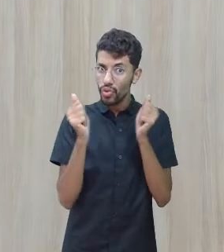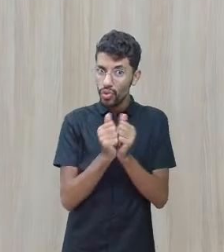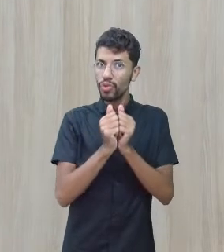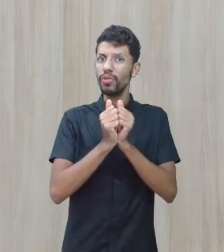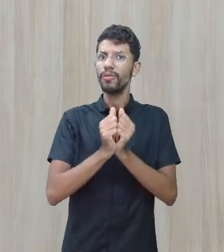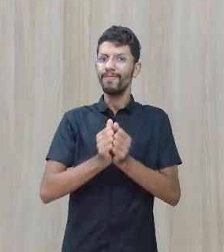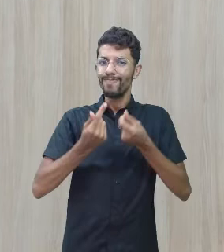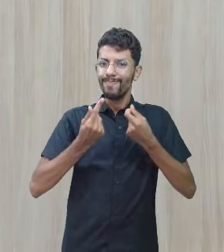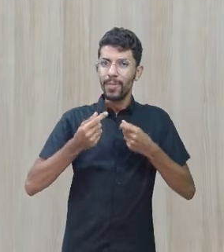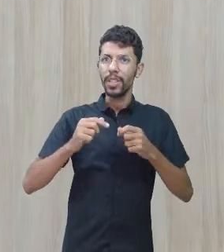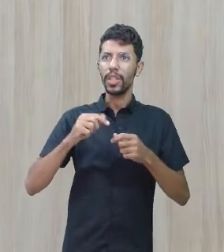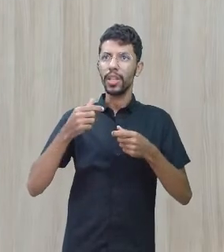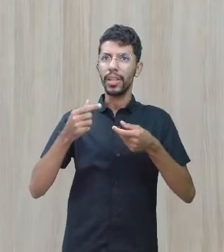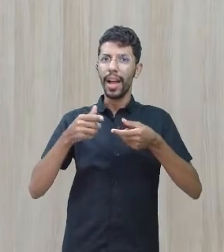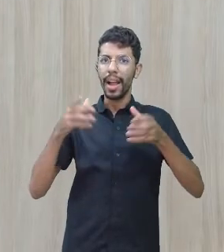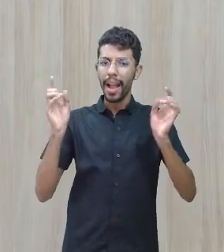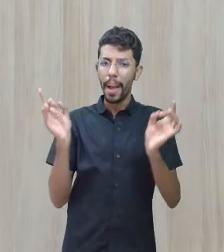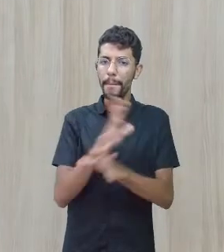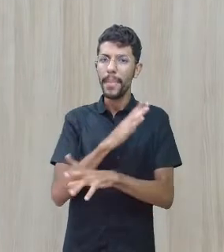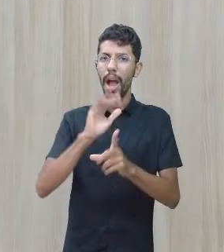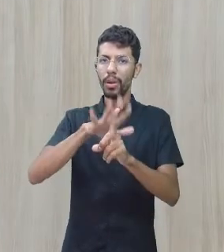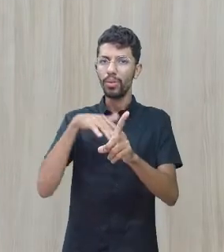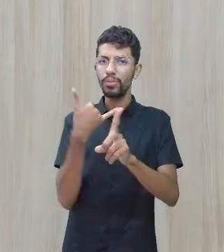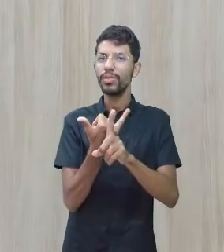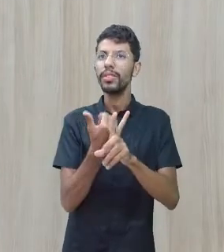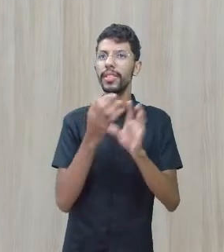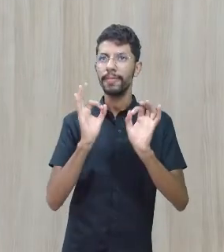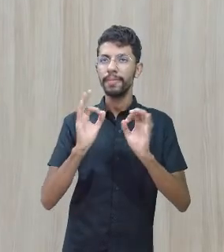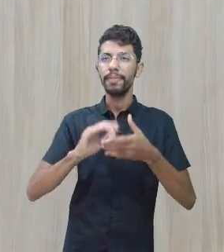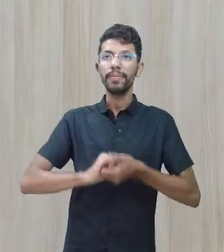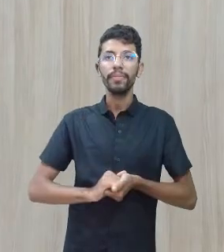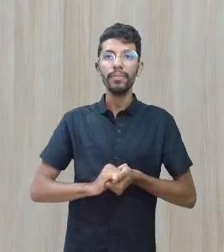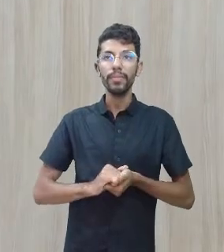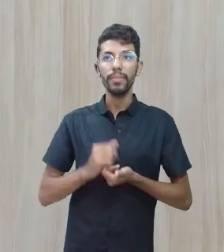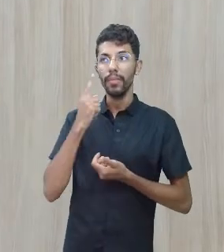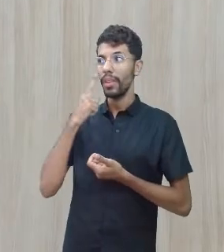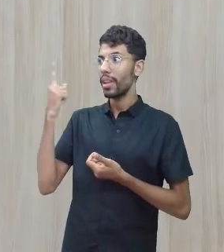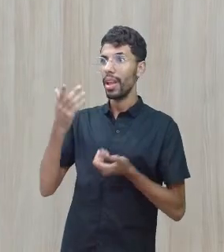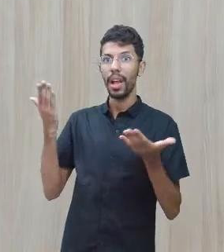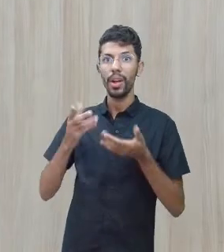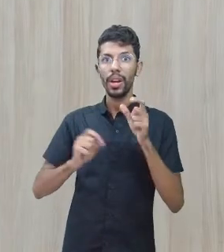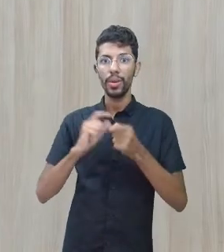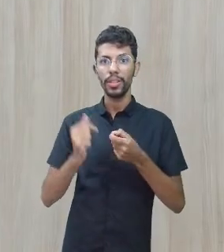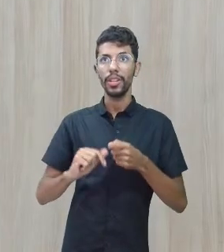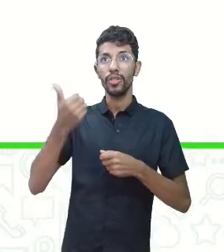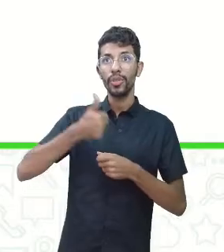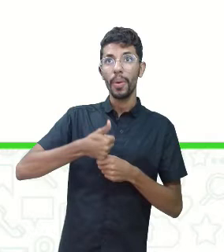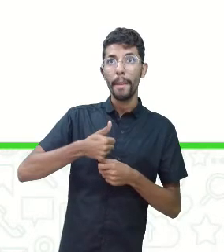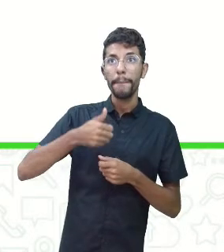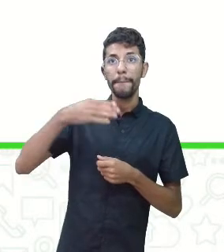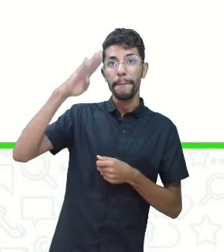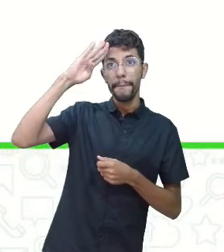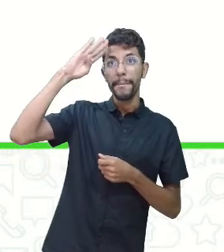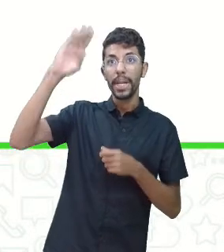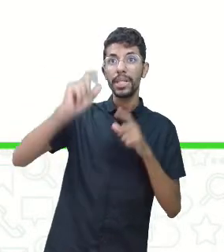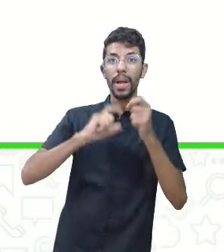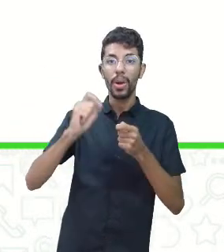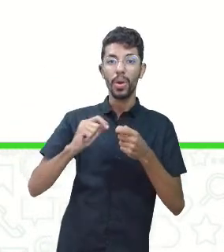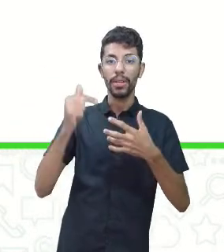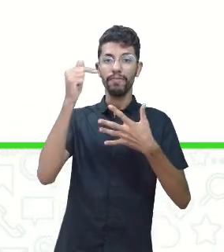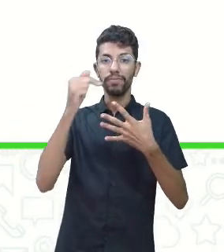combater o bullying. Agora vamos falar sobre os principais sintomas, tá? São eles.